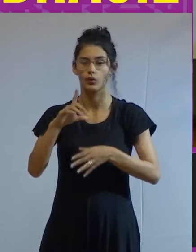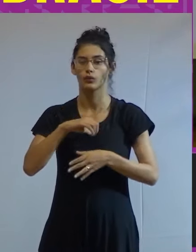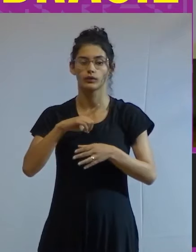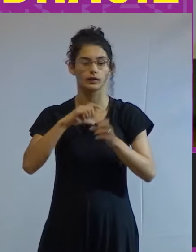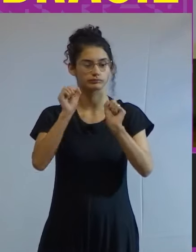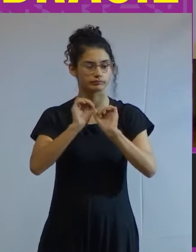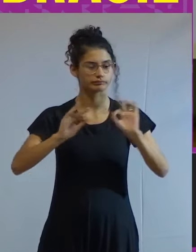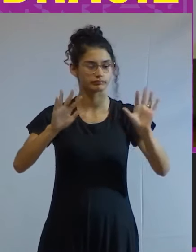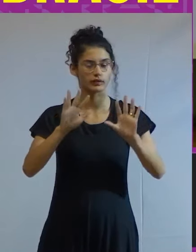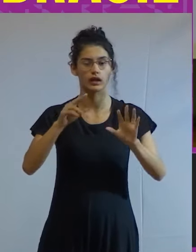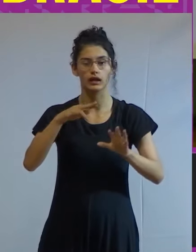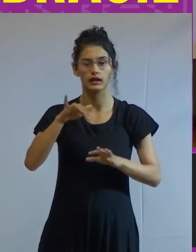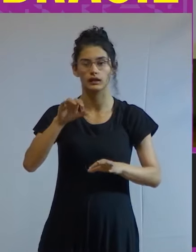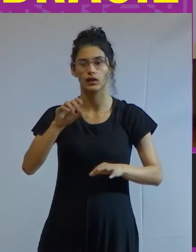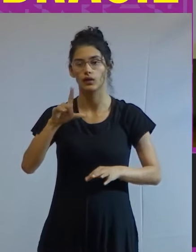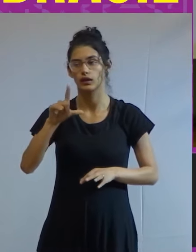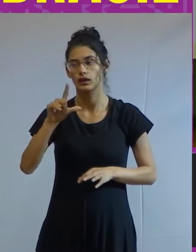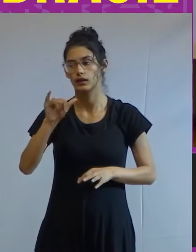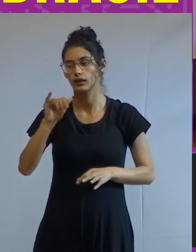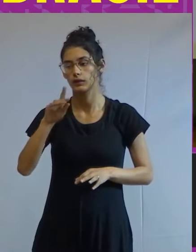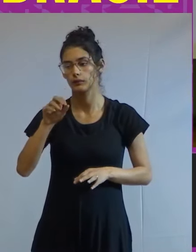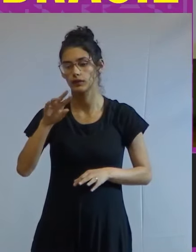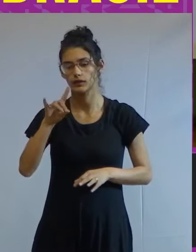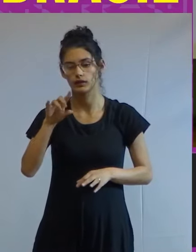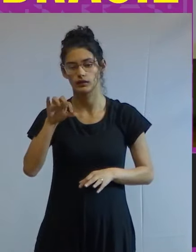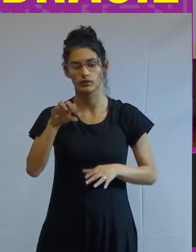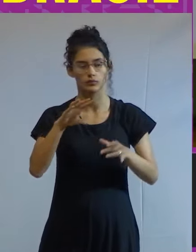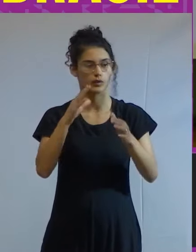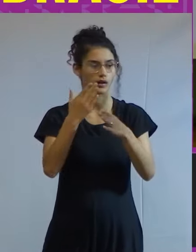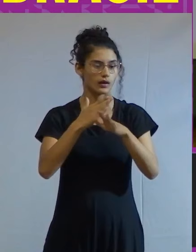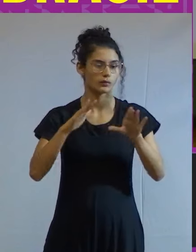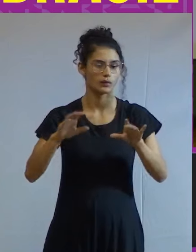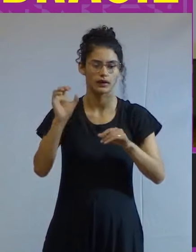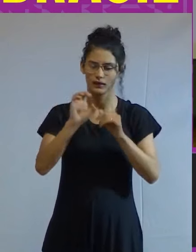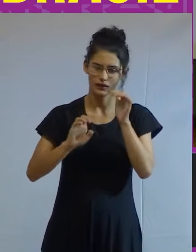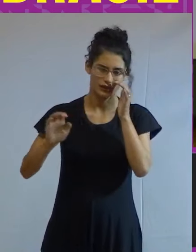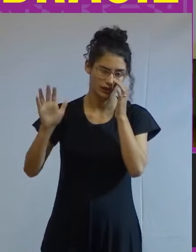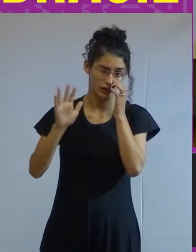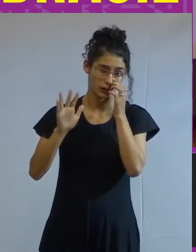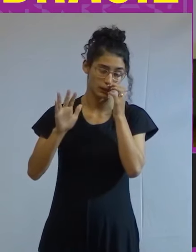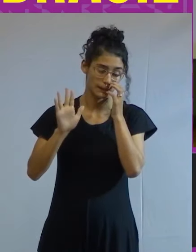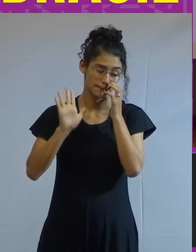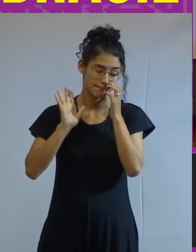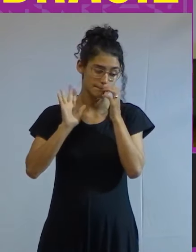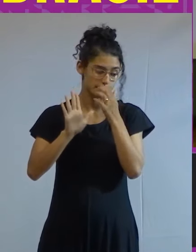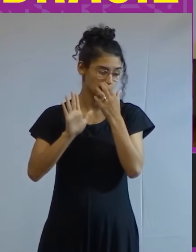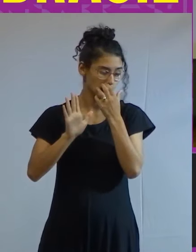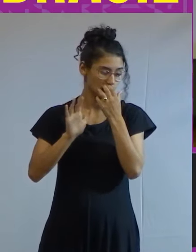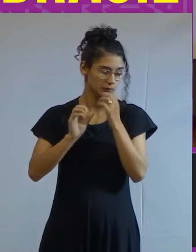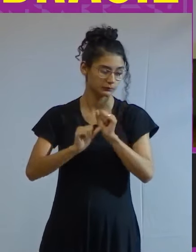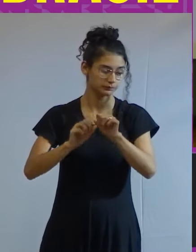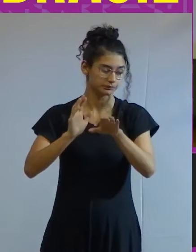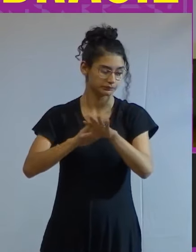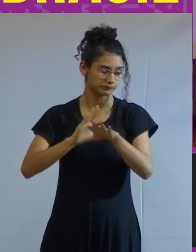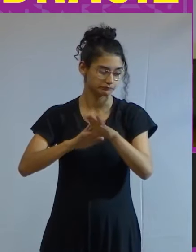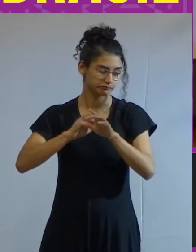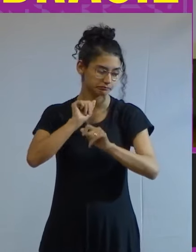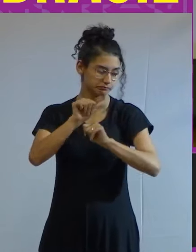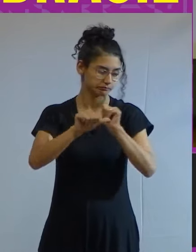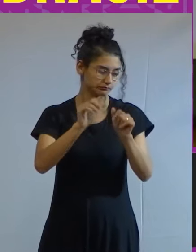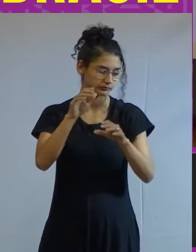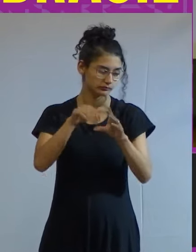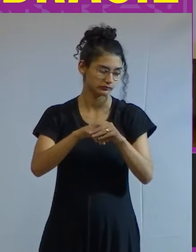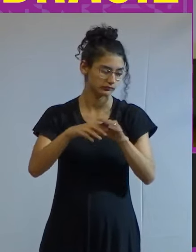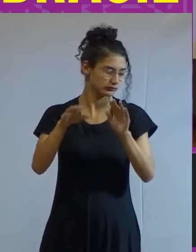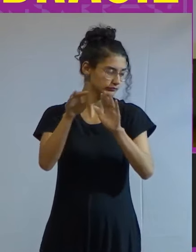clareza de que o neoliberalismo acabou isso é muito claro só que eles vão poder fazer uma transição dentro da